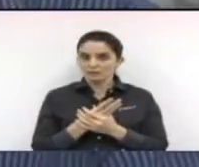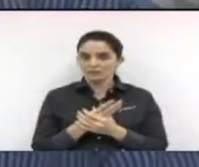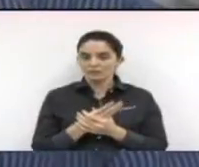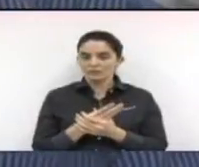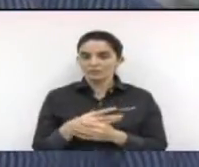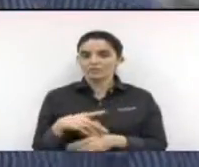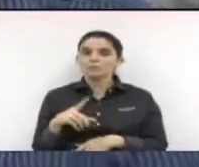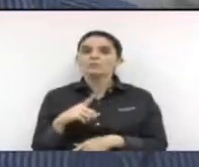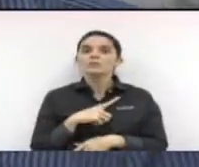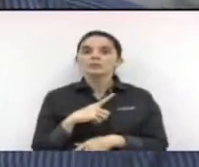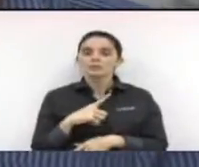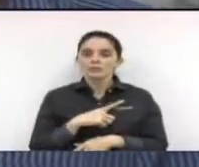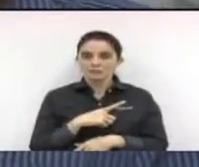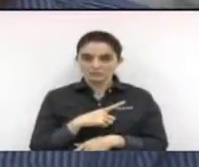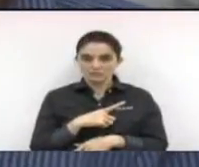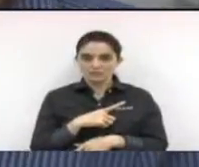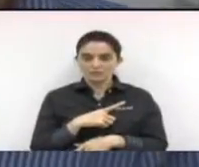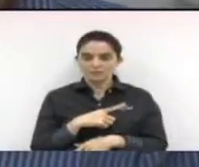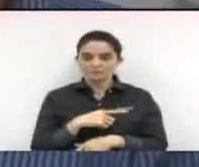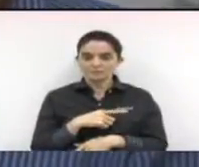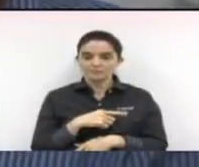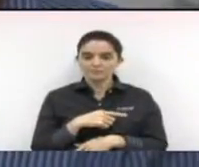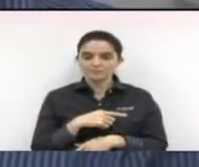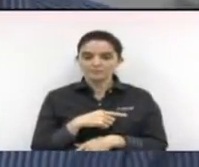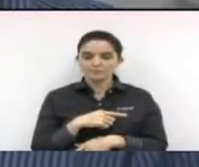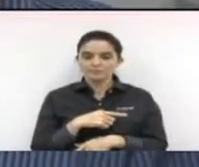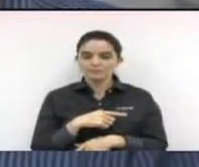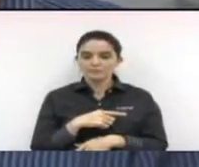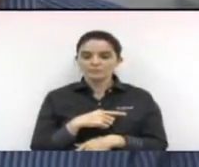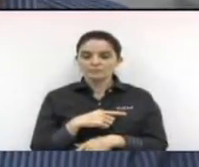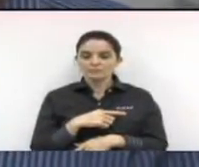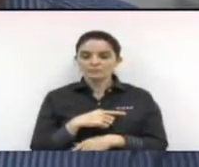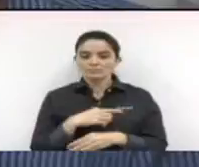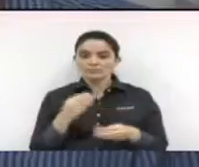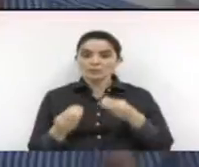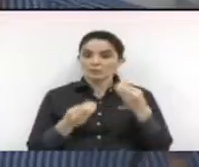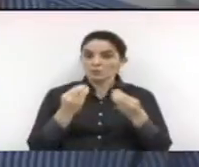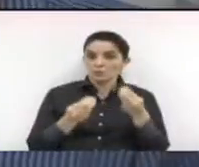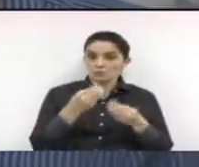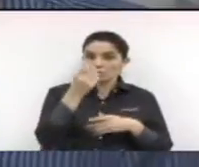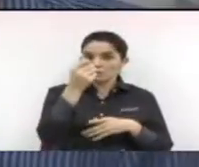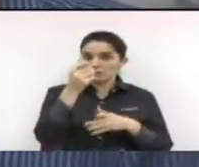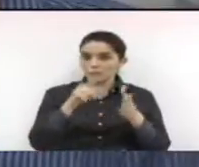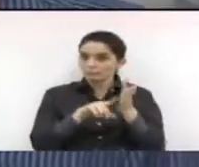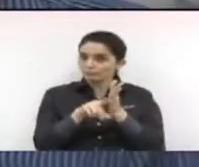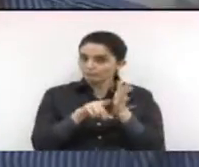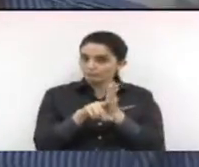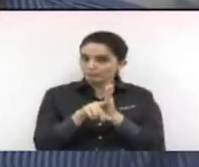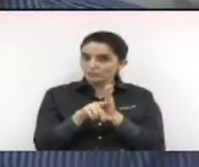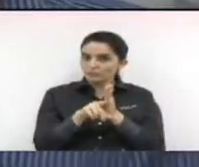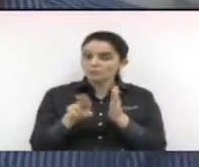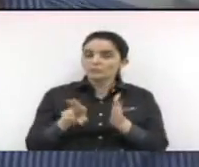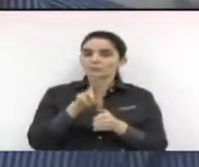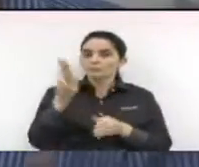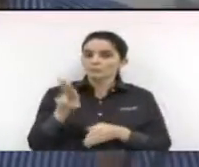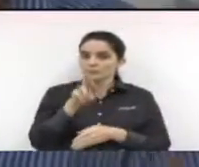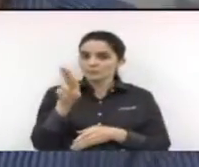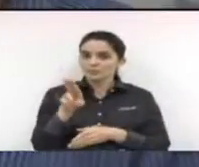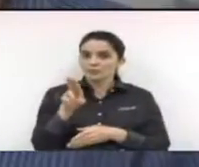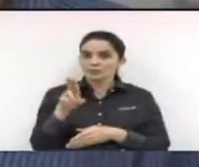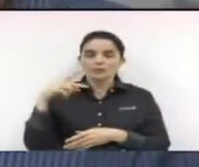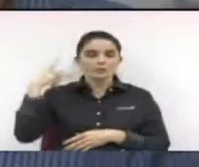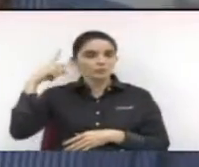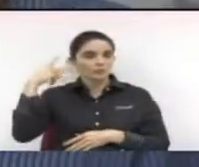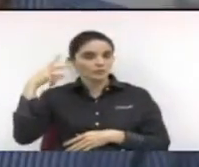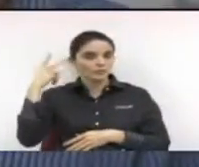condições absolutas de inserir essa prerrogativa no orçamento, para que nós, vereadores, possamos atender